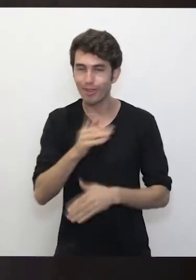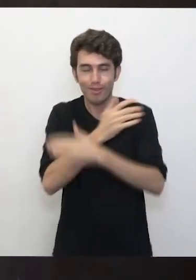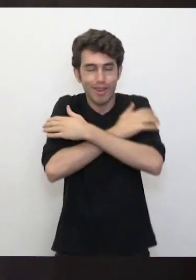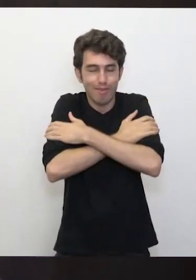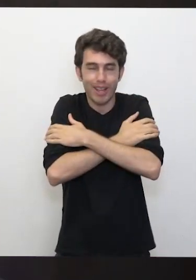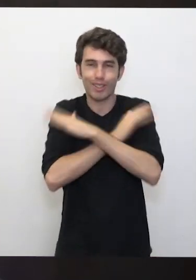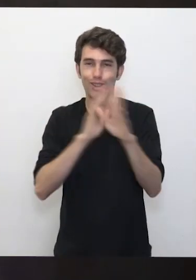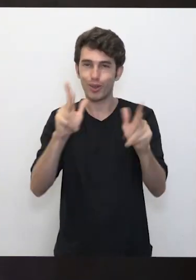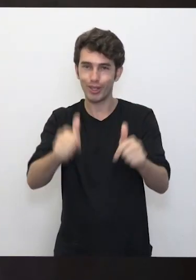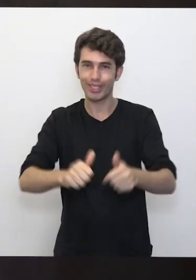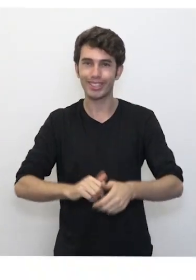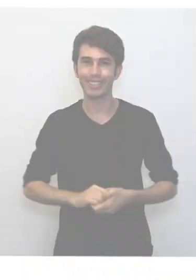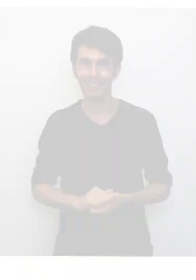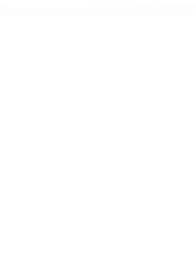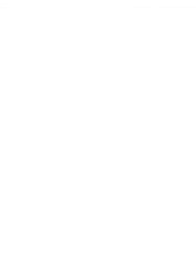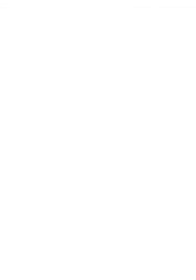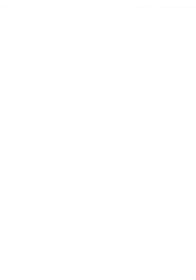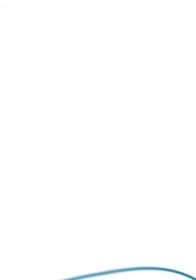Um abraço a todas!